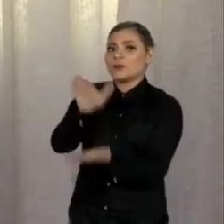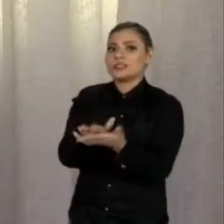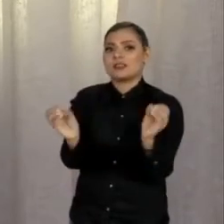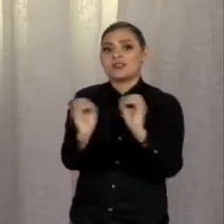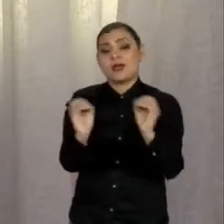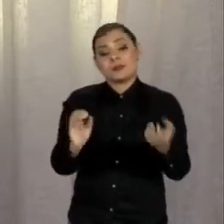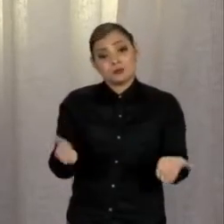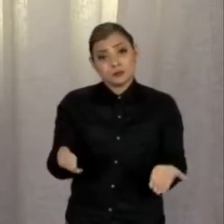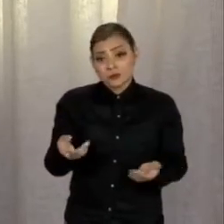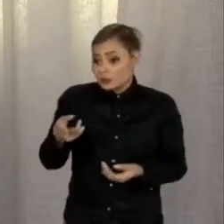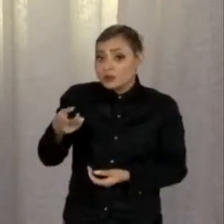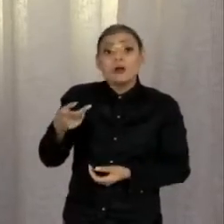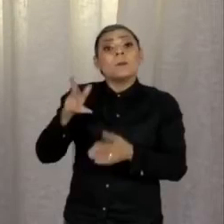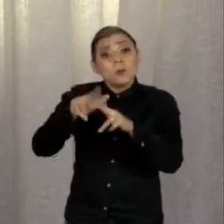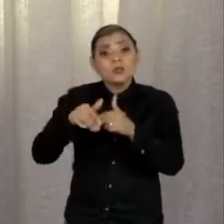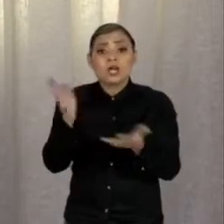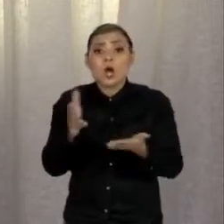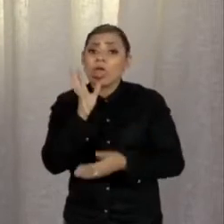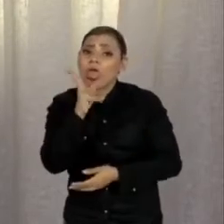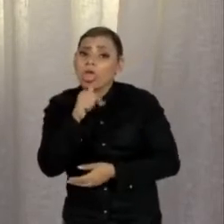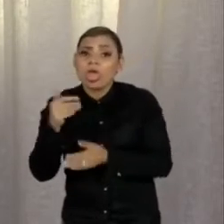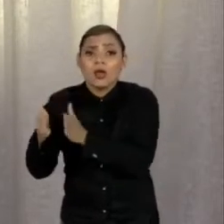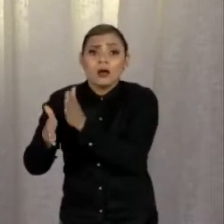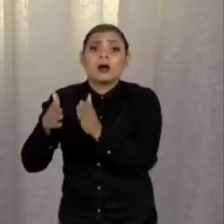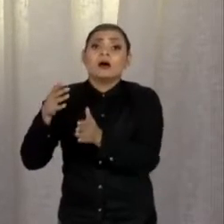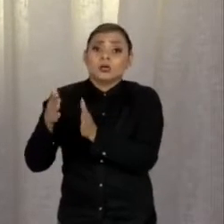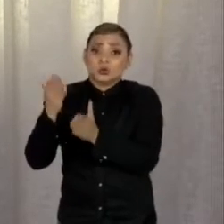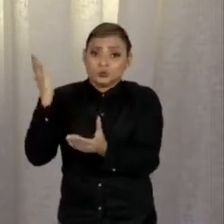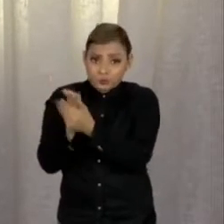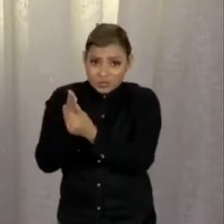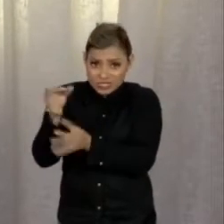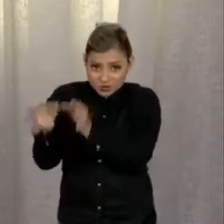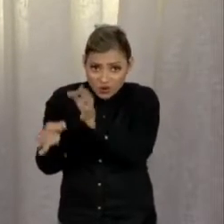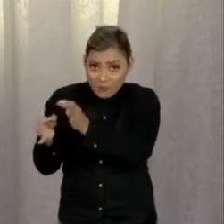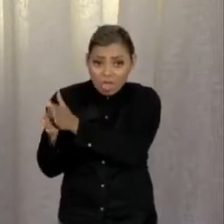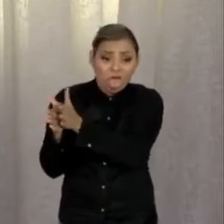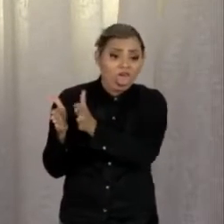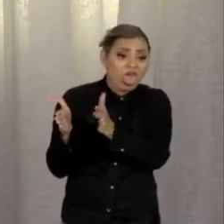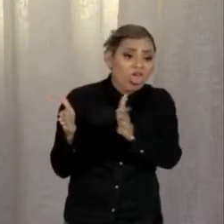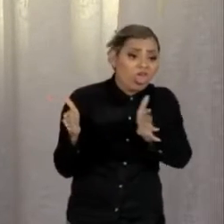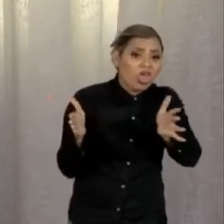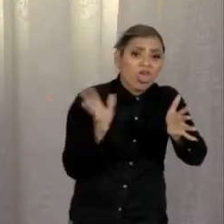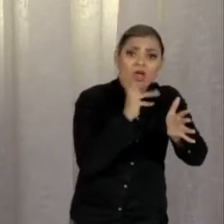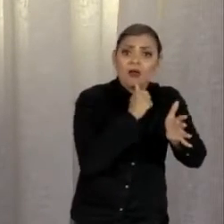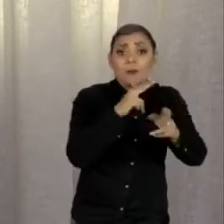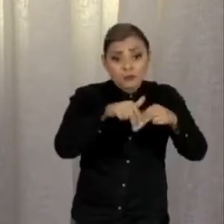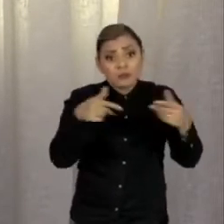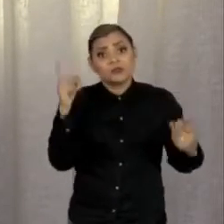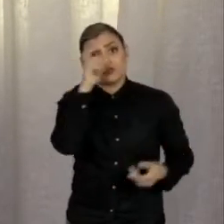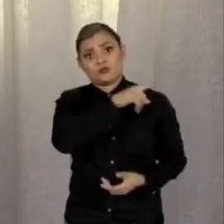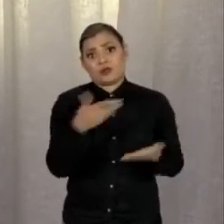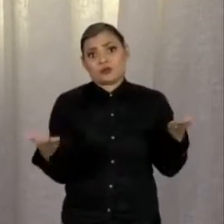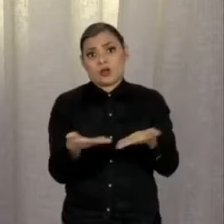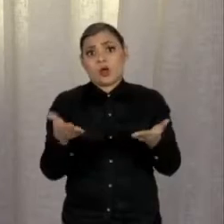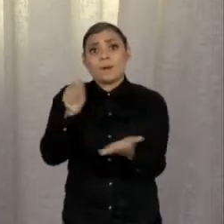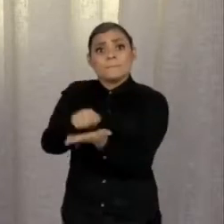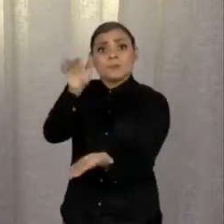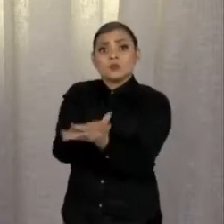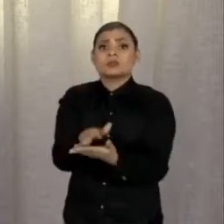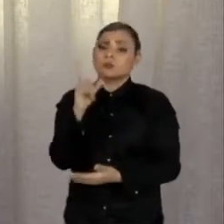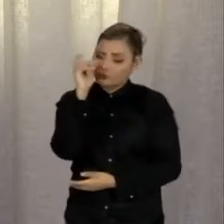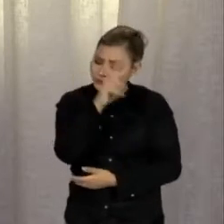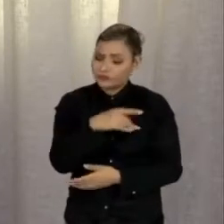trânsito em julgado se alonga e, a partir daí, nós vamos ter mesmo uma dificuldade muito maior na punição